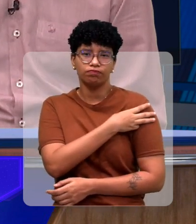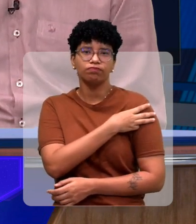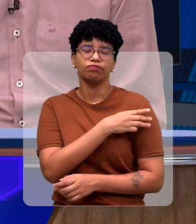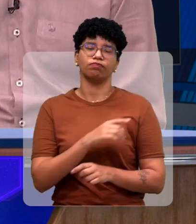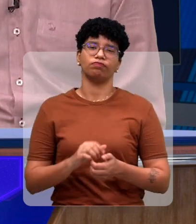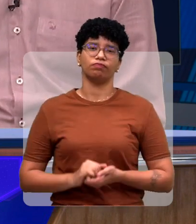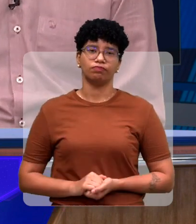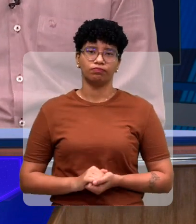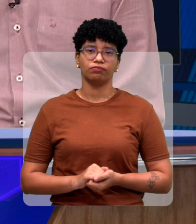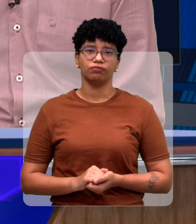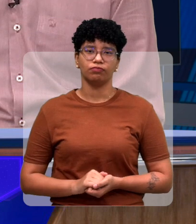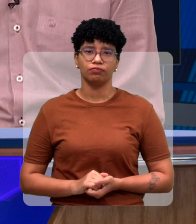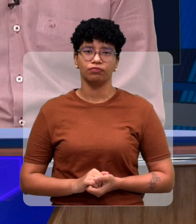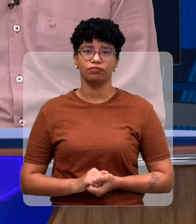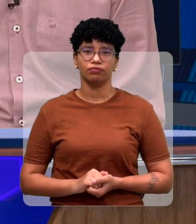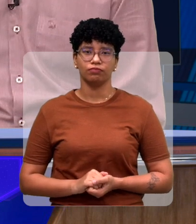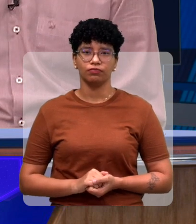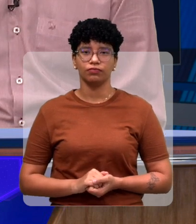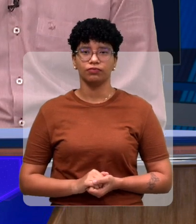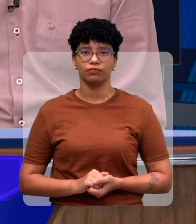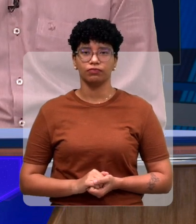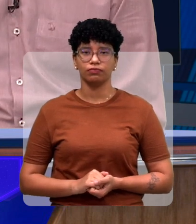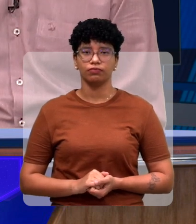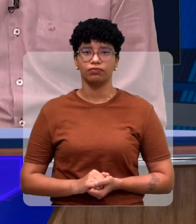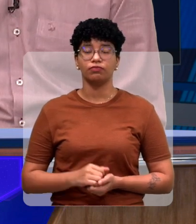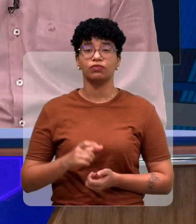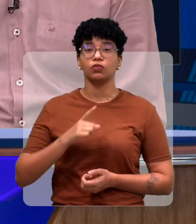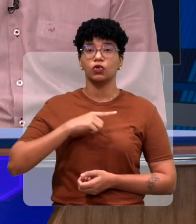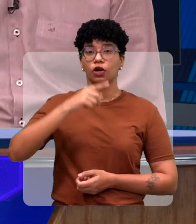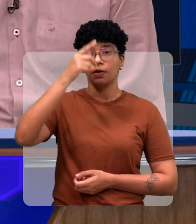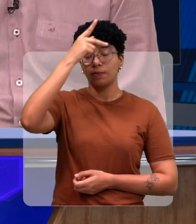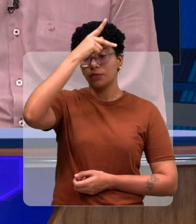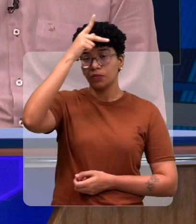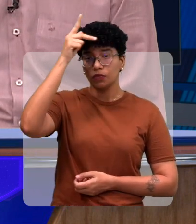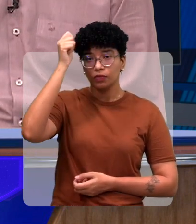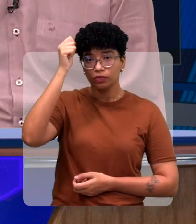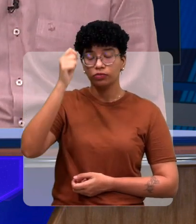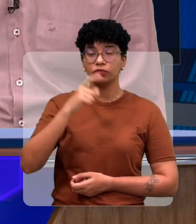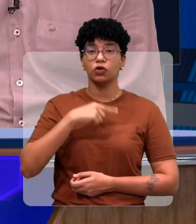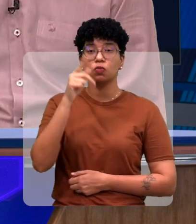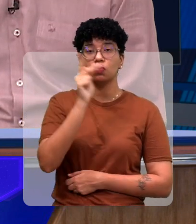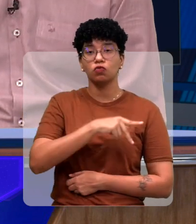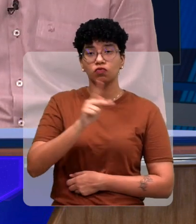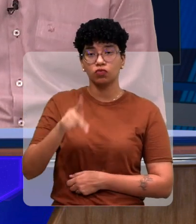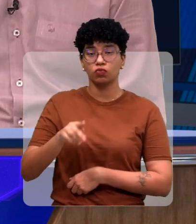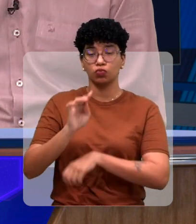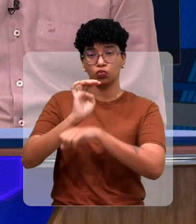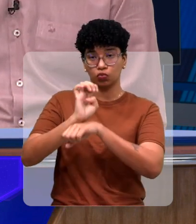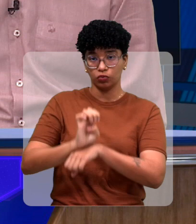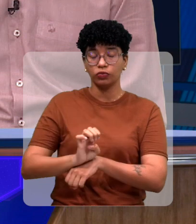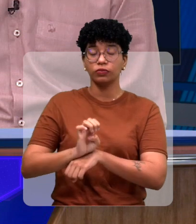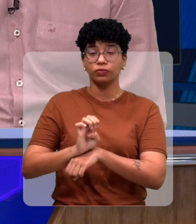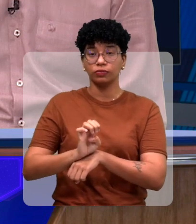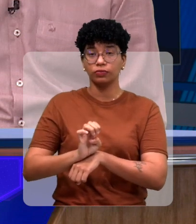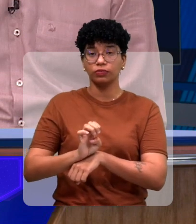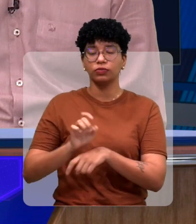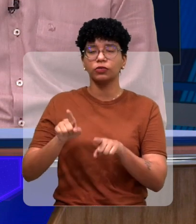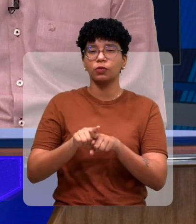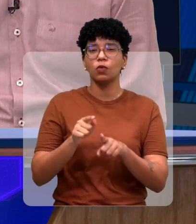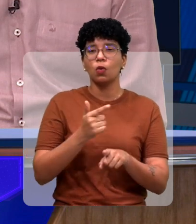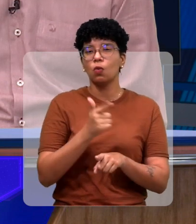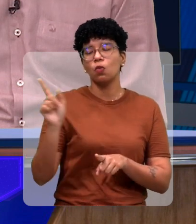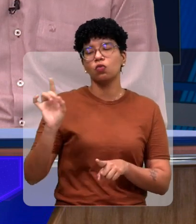e médio, né? O apoio do ensino médio nós temos, a prefeitura não cobre, nós temos uma professora do Estado